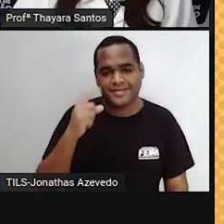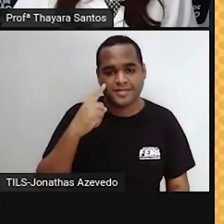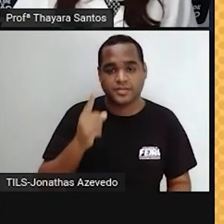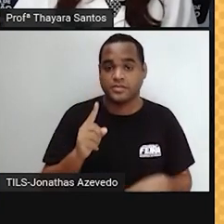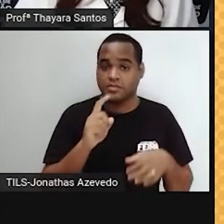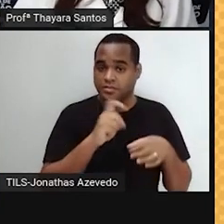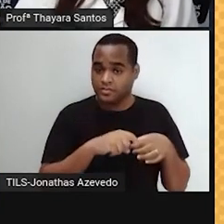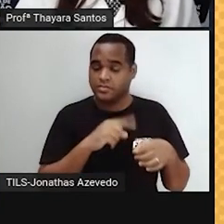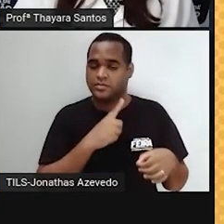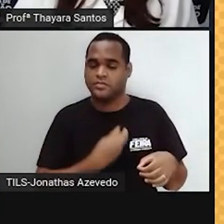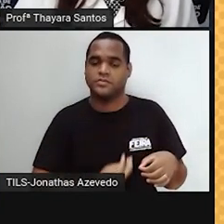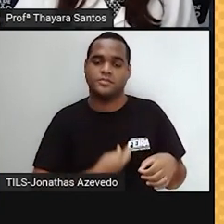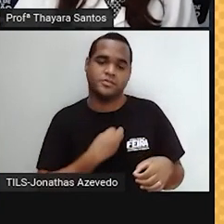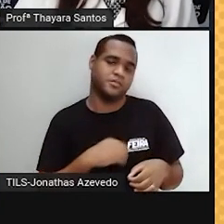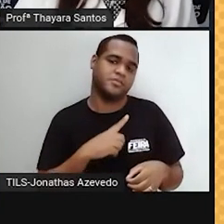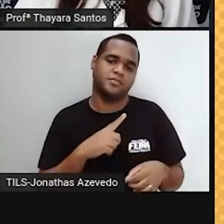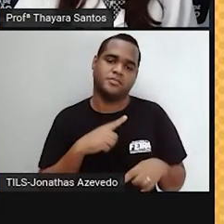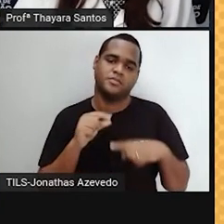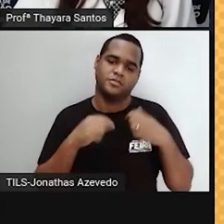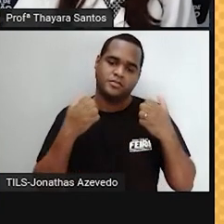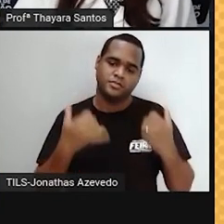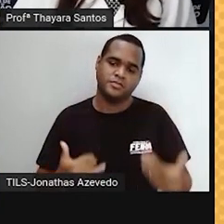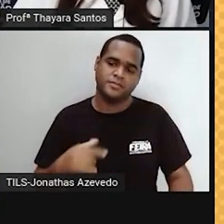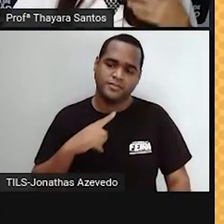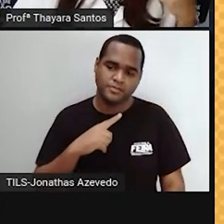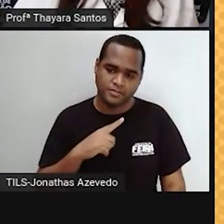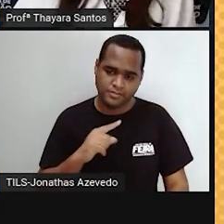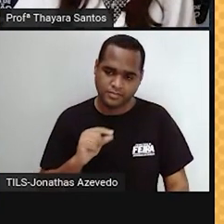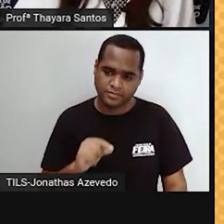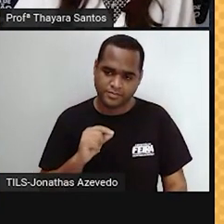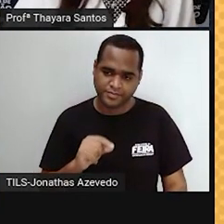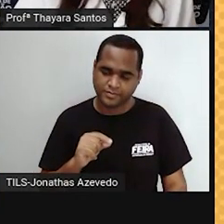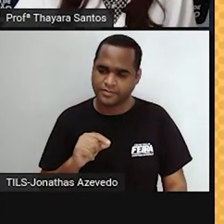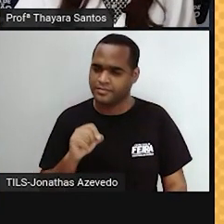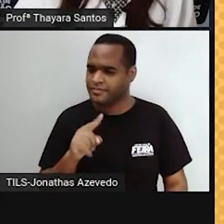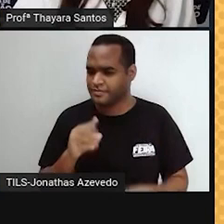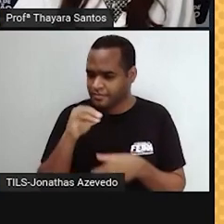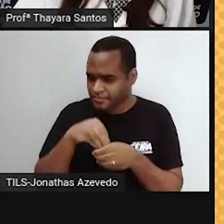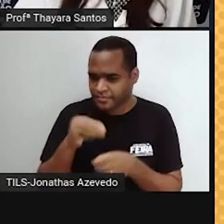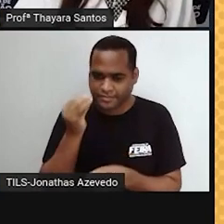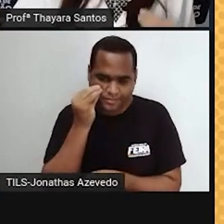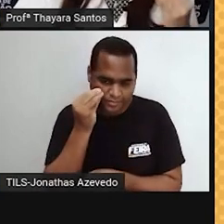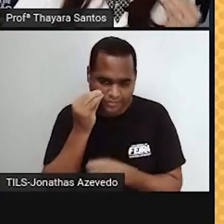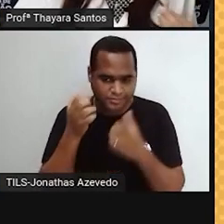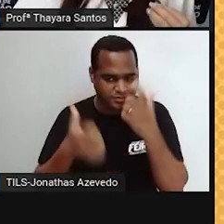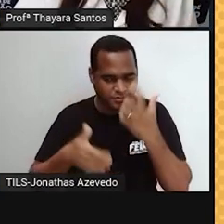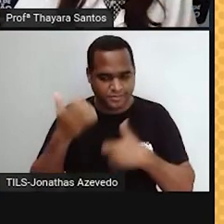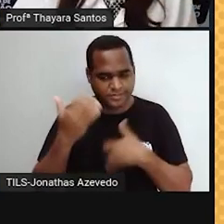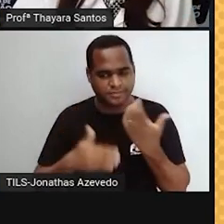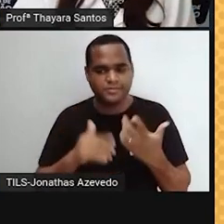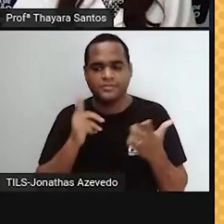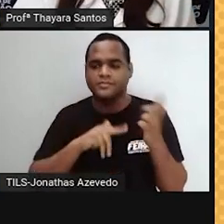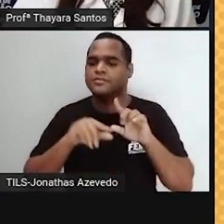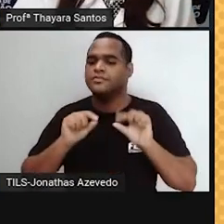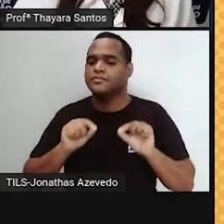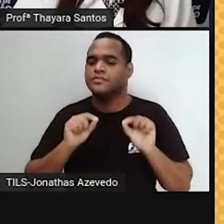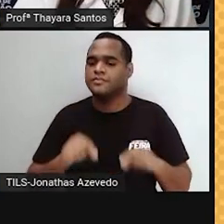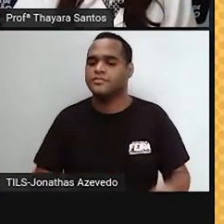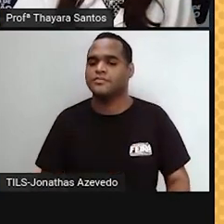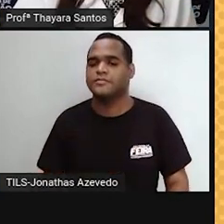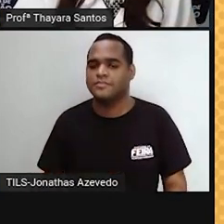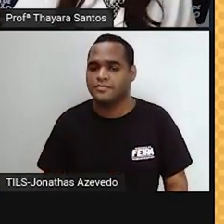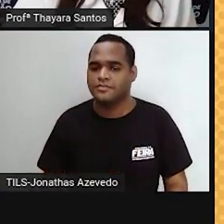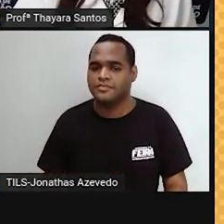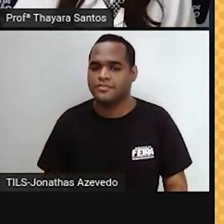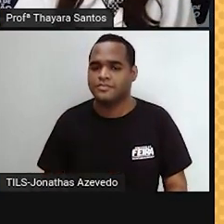ovócito estiver aqui, eles vão encontrar esse ovócito e vão tentar fecundar ele. Então, a fecundação, ela ocorre